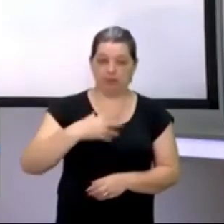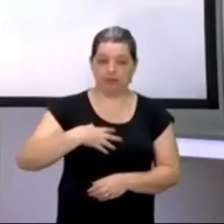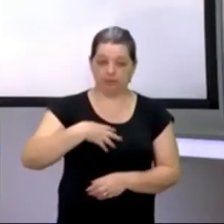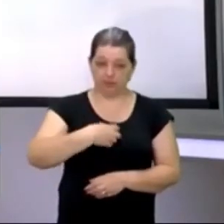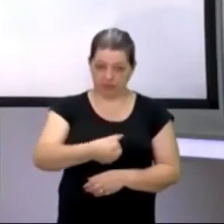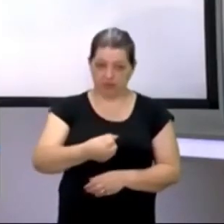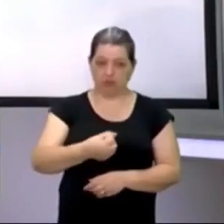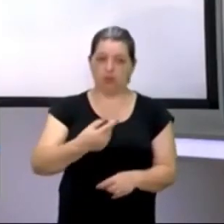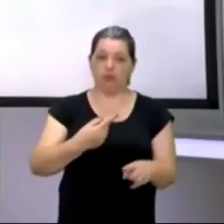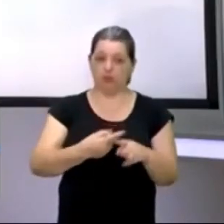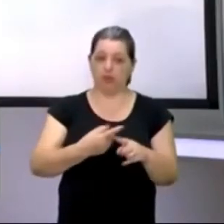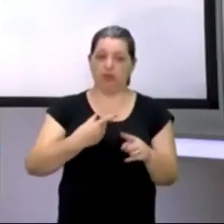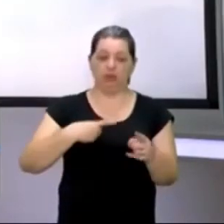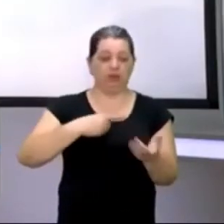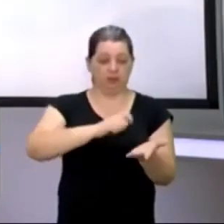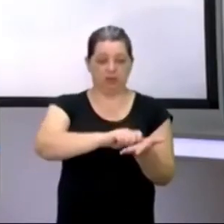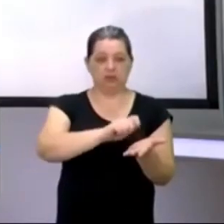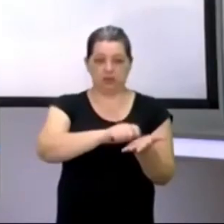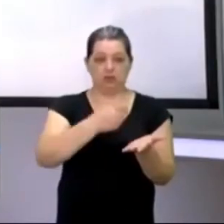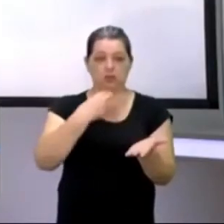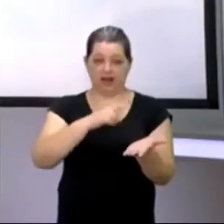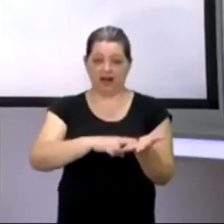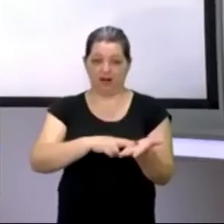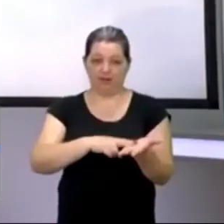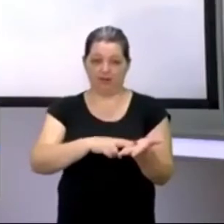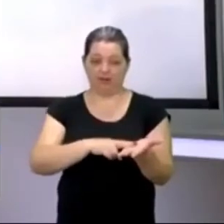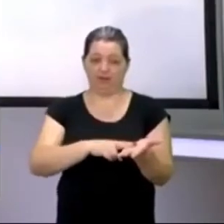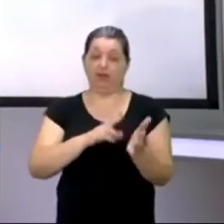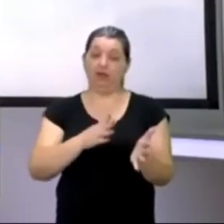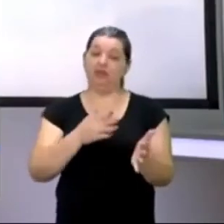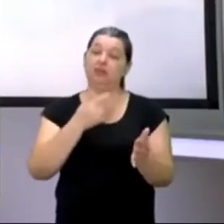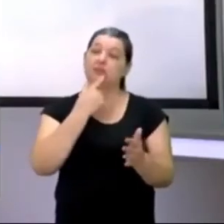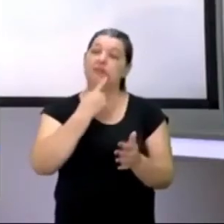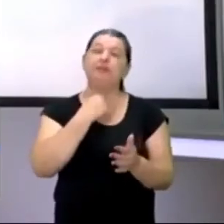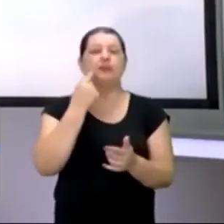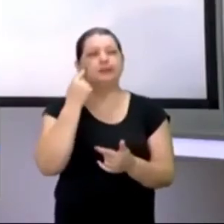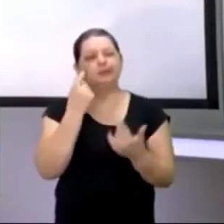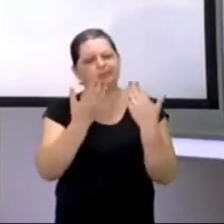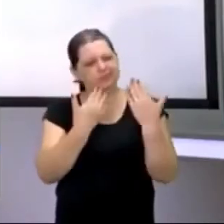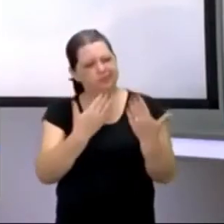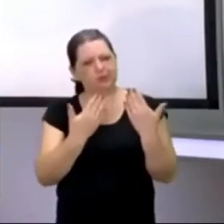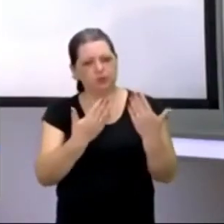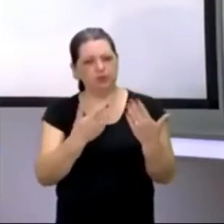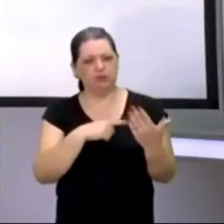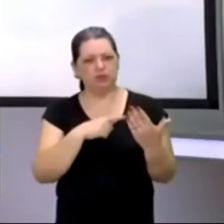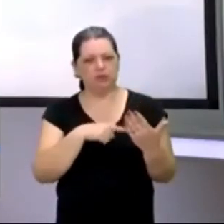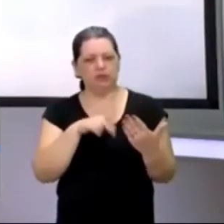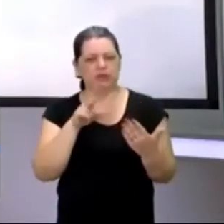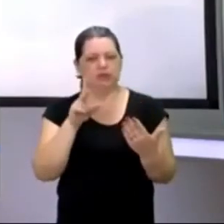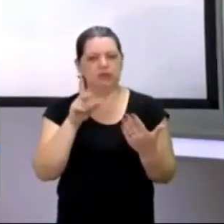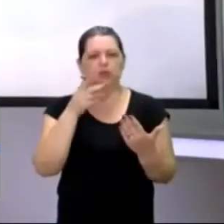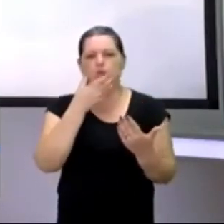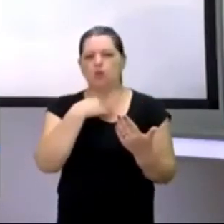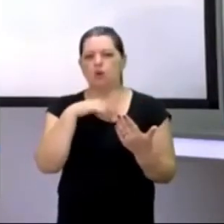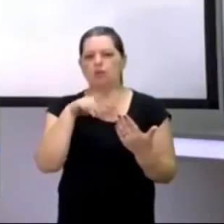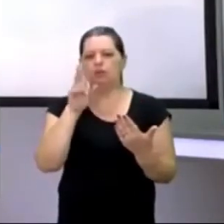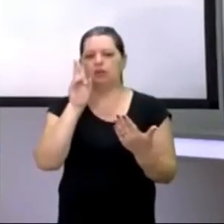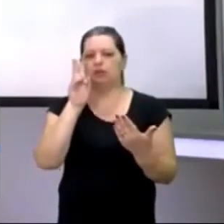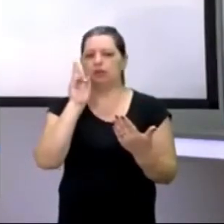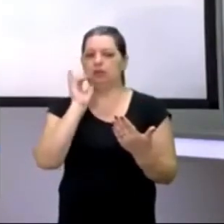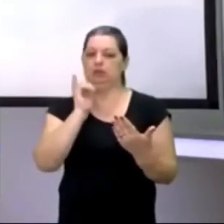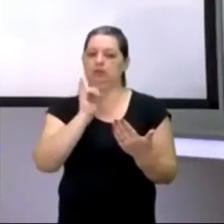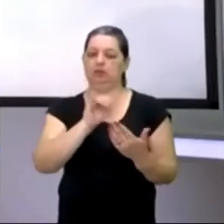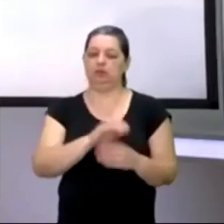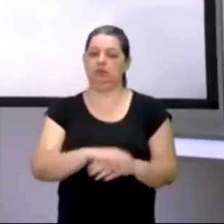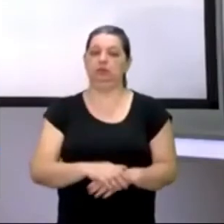porque foi o que estava no registro. E há dúvida do narrador em relação a isso. E o narrador no final ele